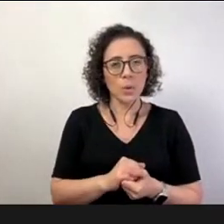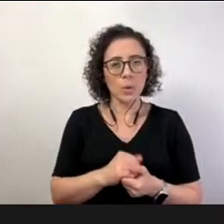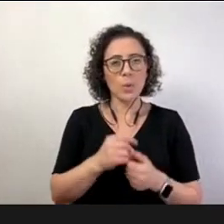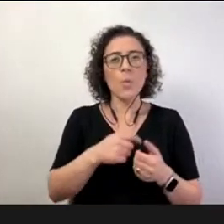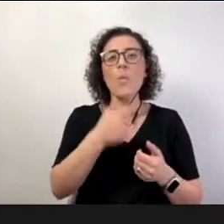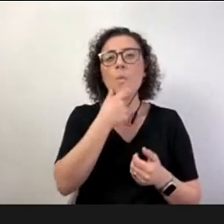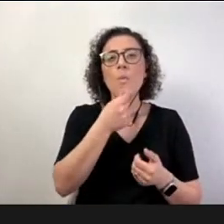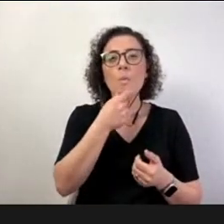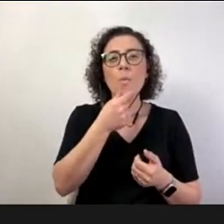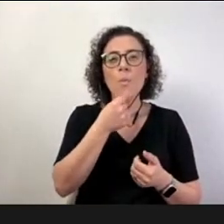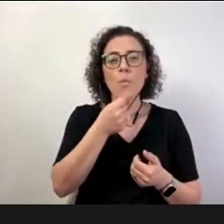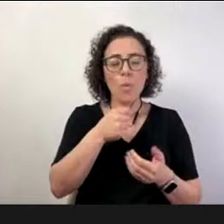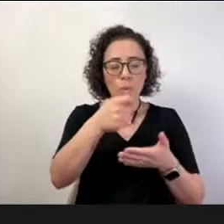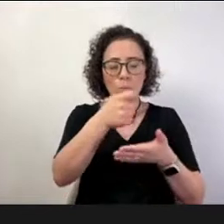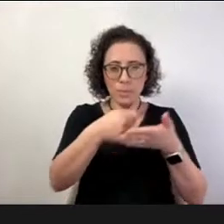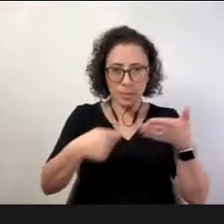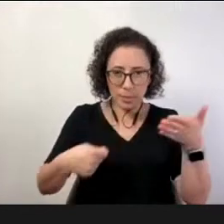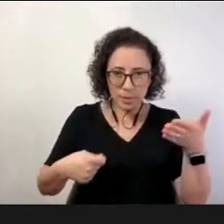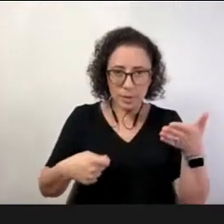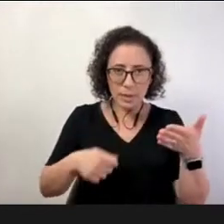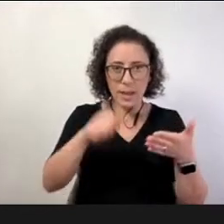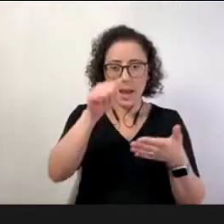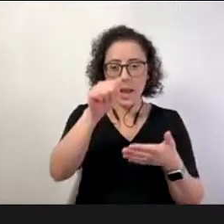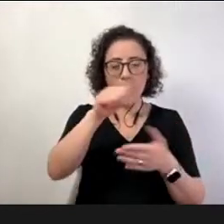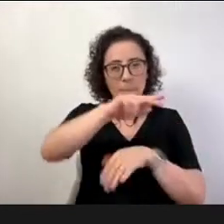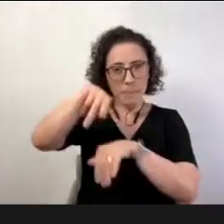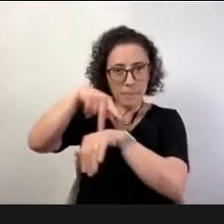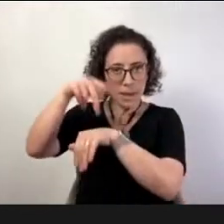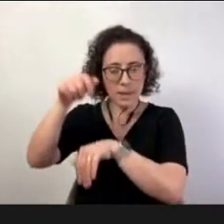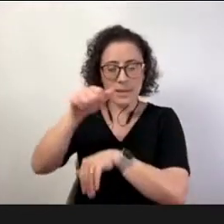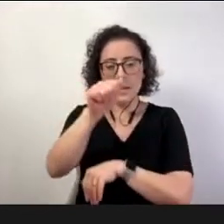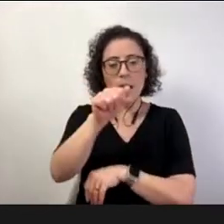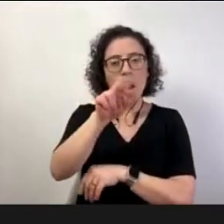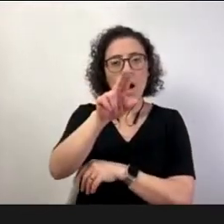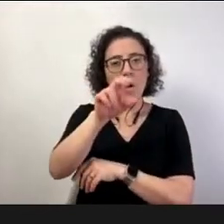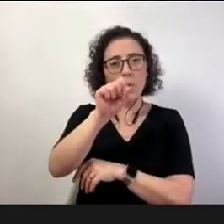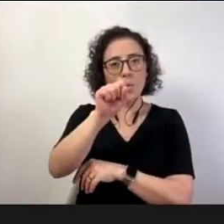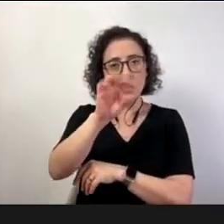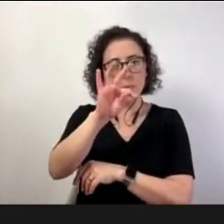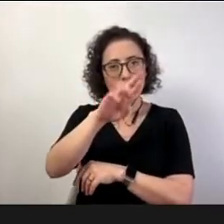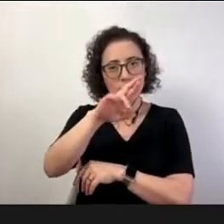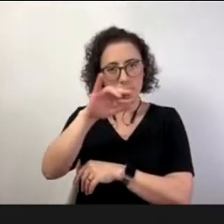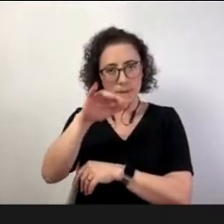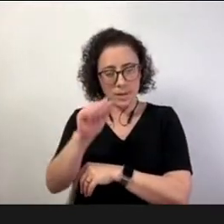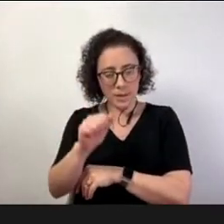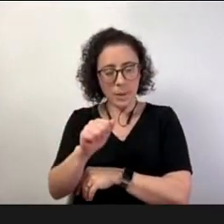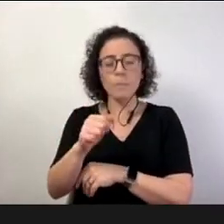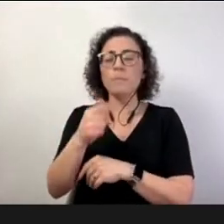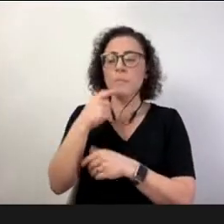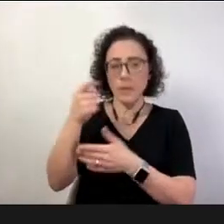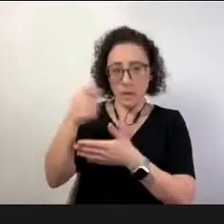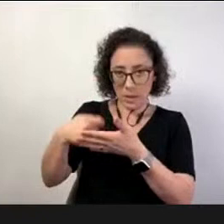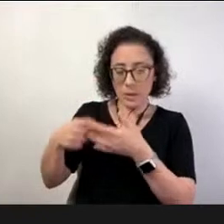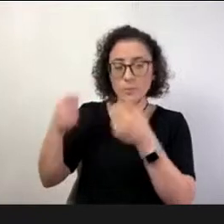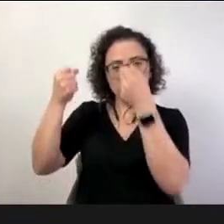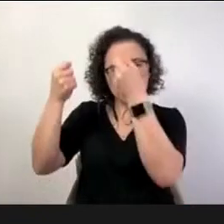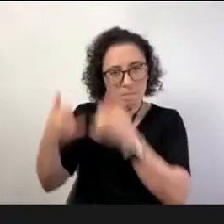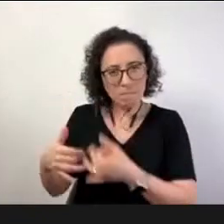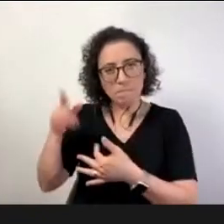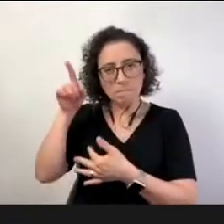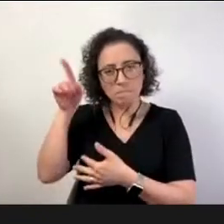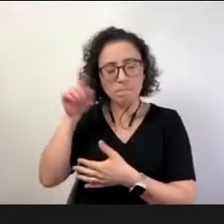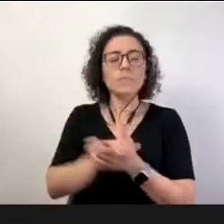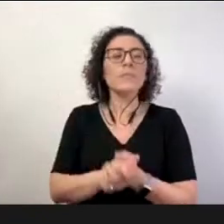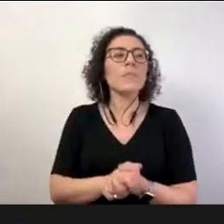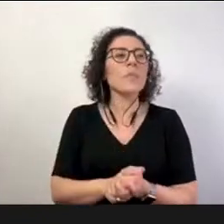austríaco que eu gosto muito ele fala da tríade e da confiança como é que eu desenvolvo a confiança nas pessoas né um dos